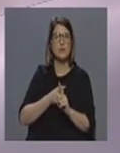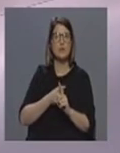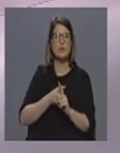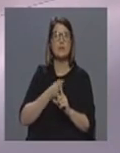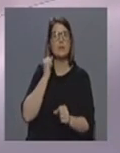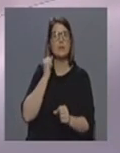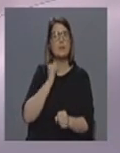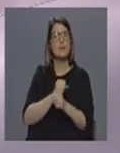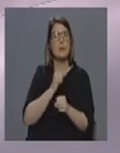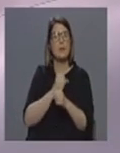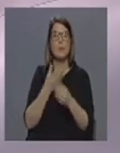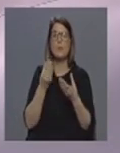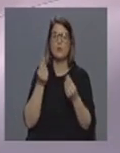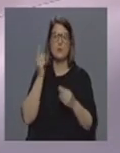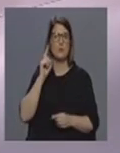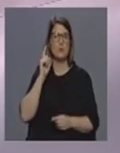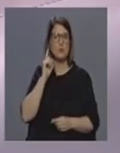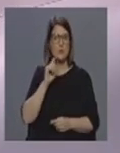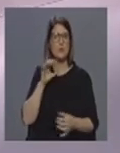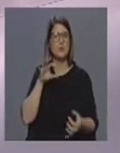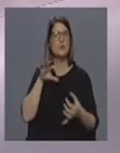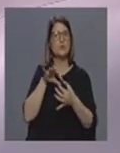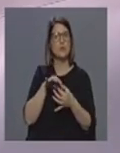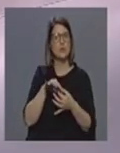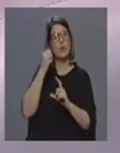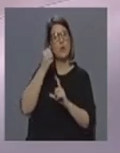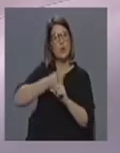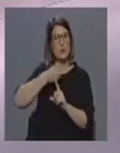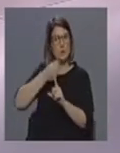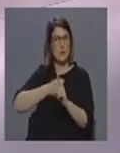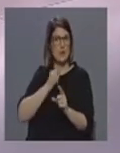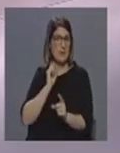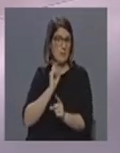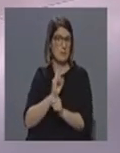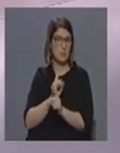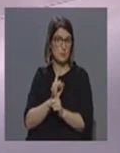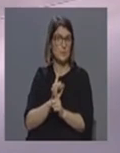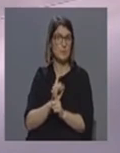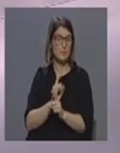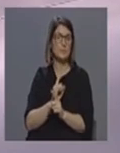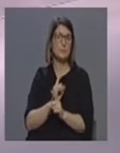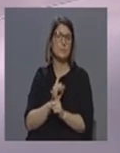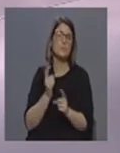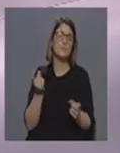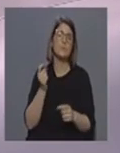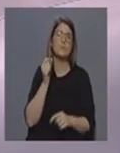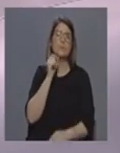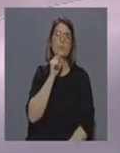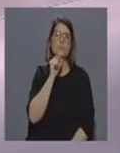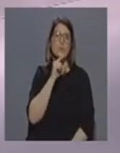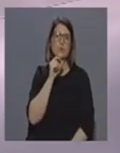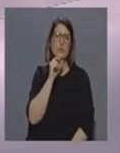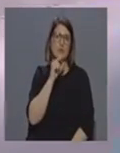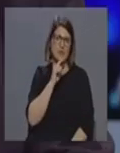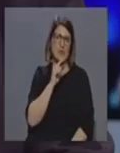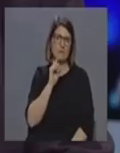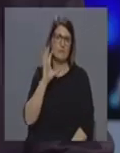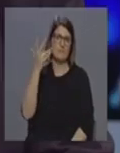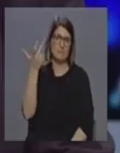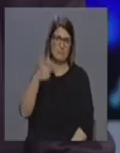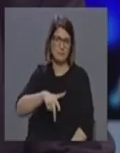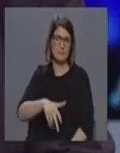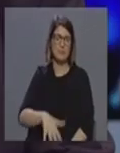fundamental nesta batalha que provavelmente vamos ter É preciso que